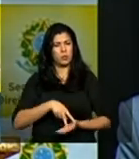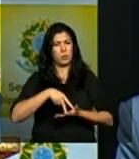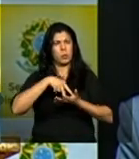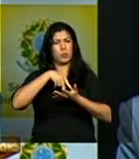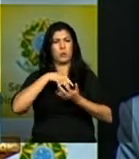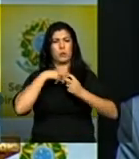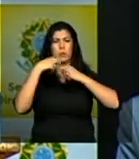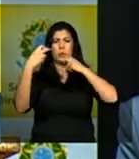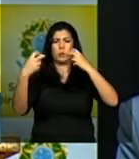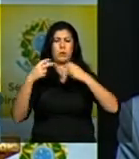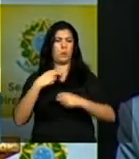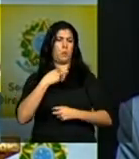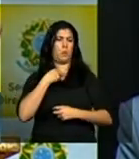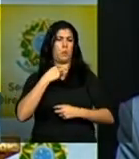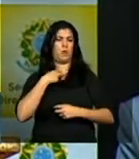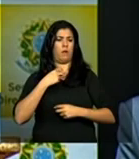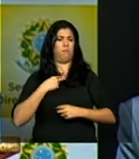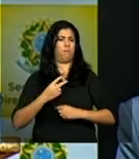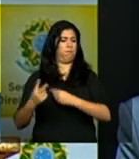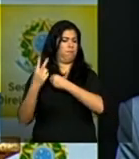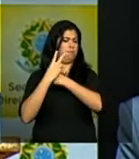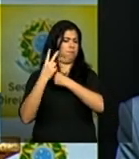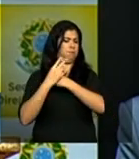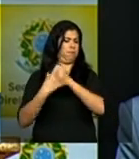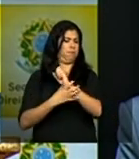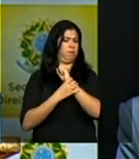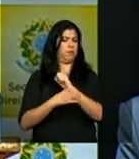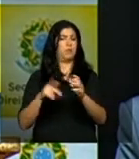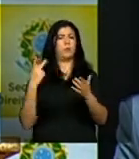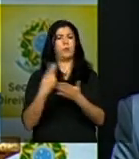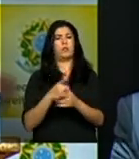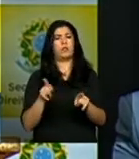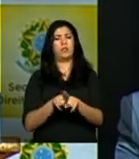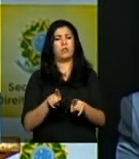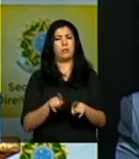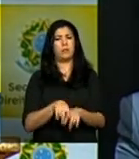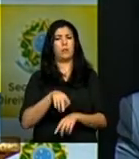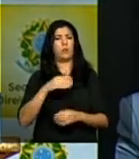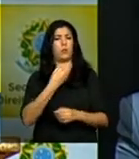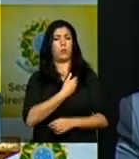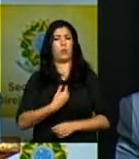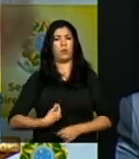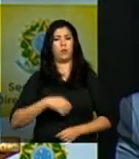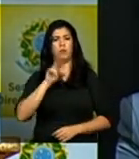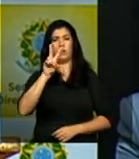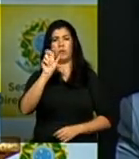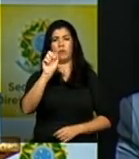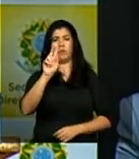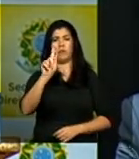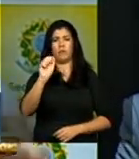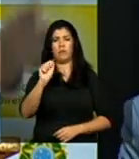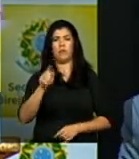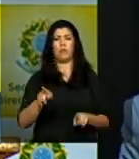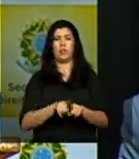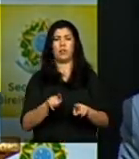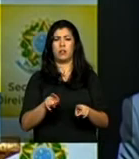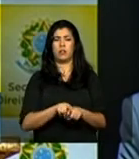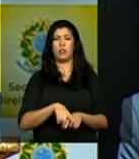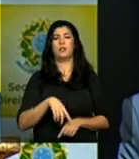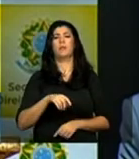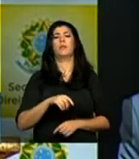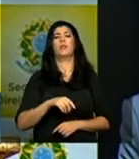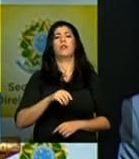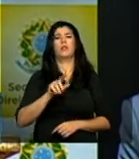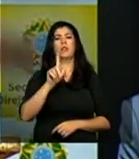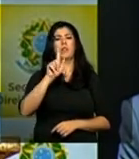conservadorismo foi assim com Getúlio Vargas foi assim com Juscelino Kubitschek foi assim com